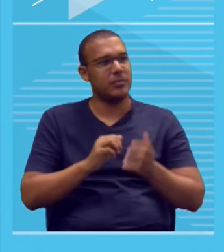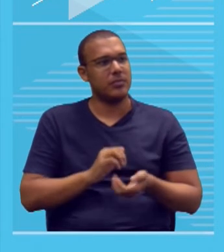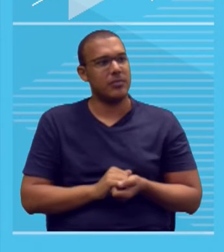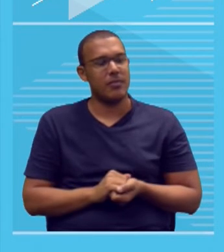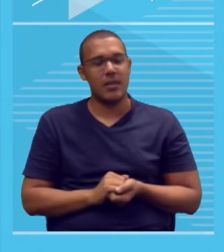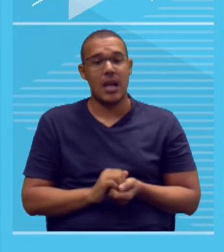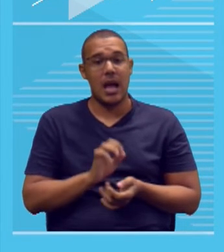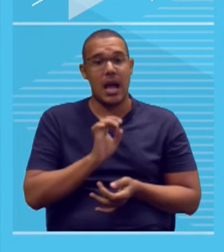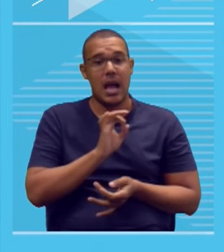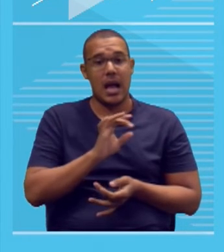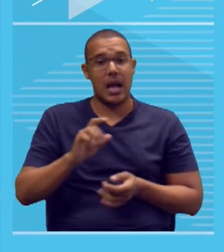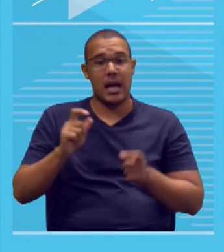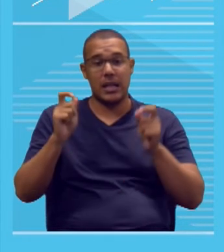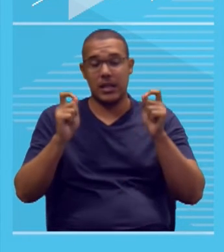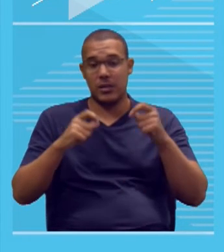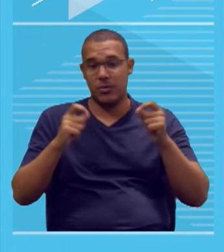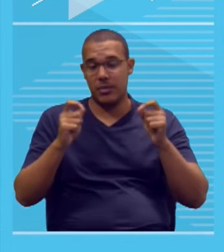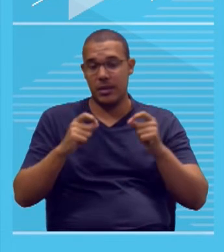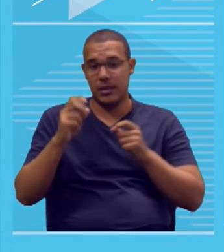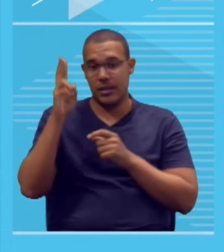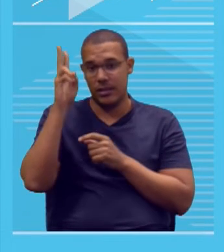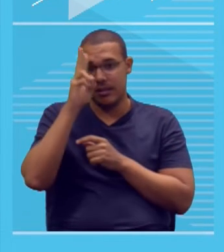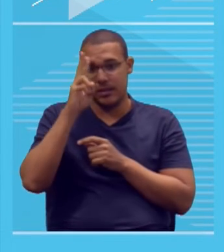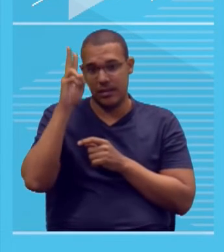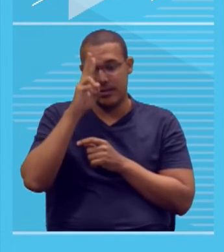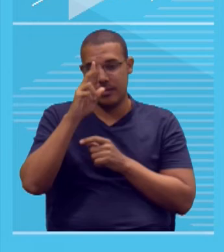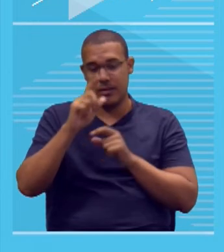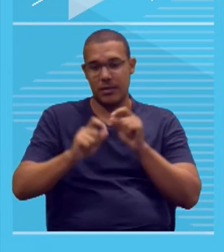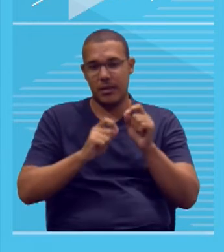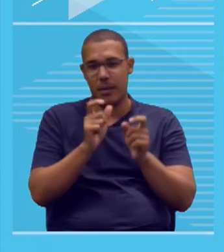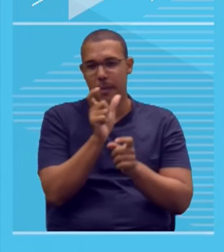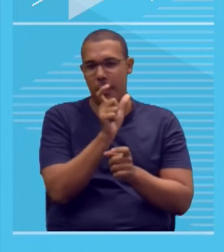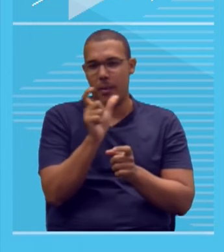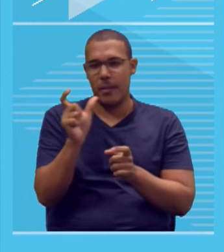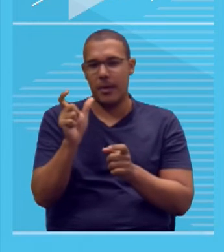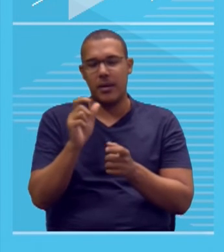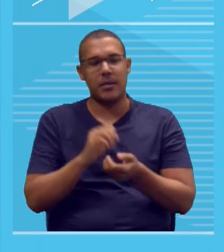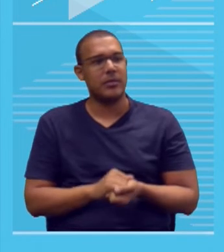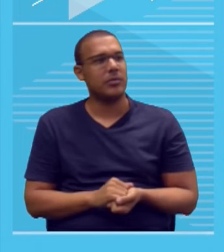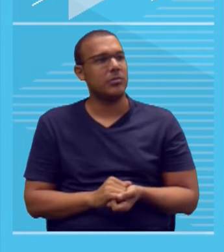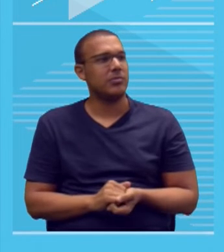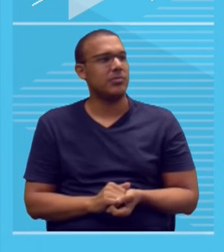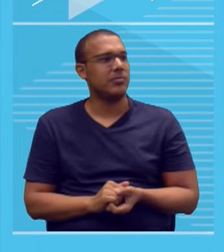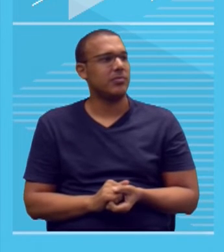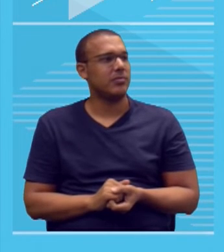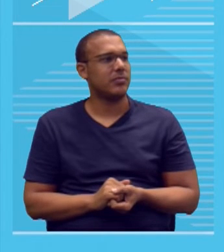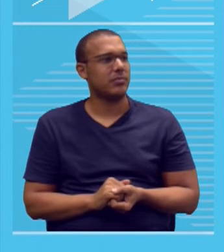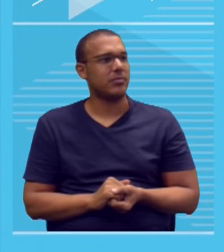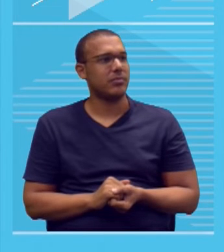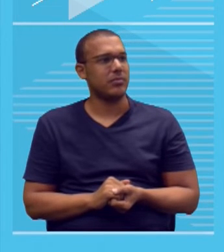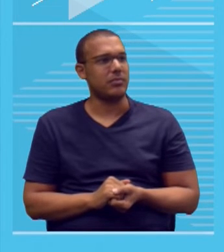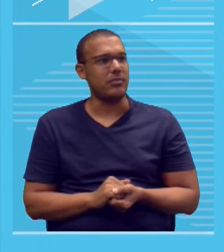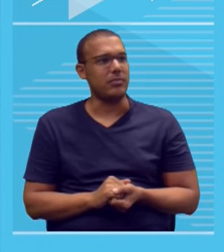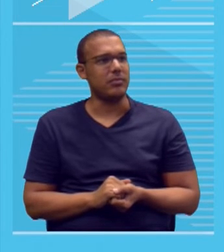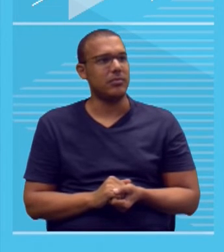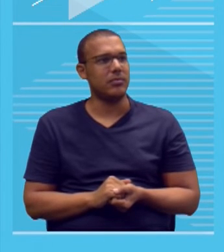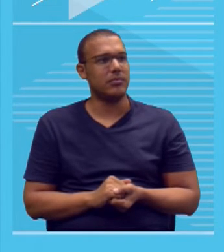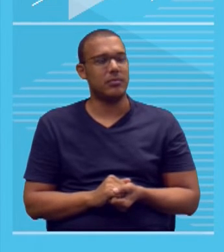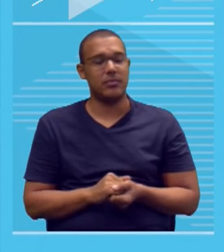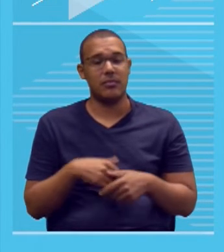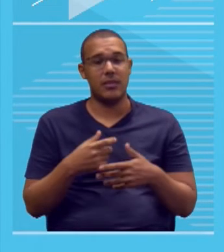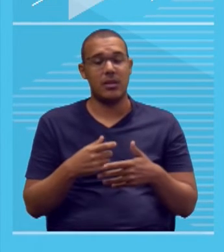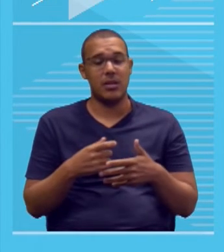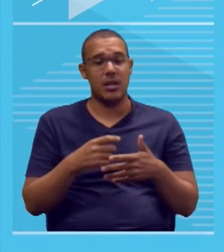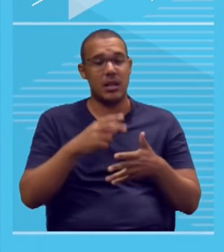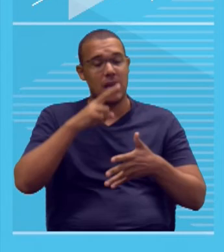competências, ela é lembrada por meio de palavras-chave aqui no comando. A partir da leitura dos